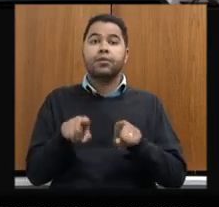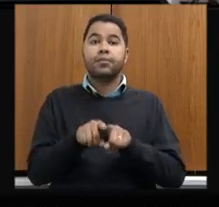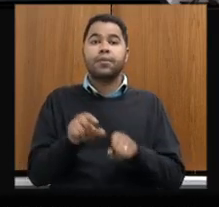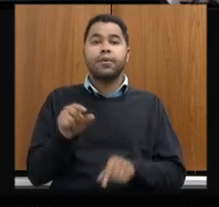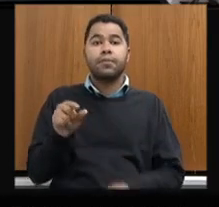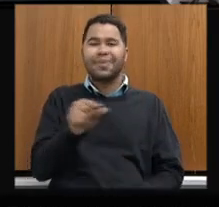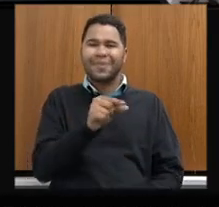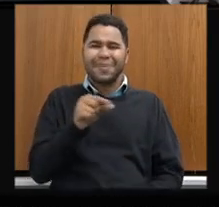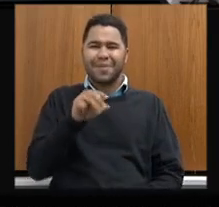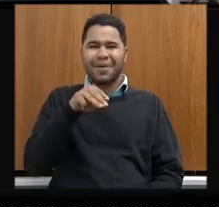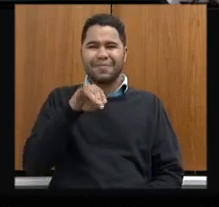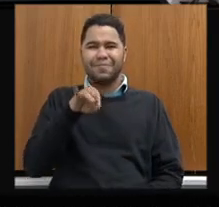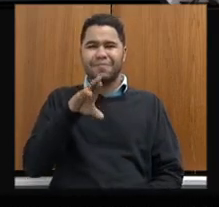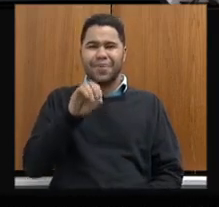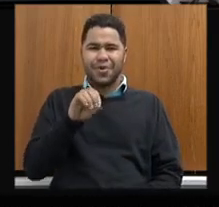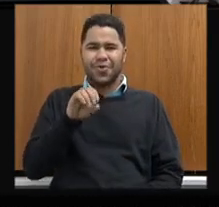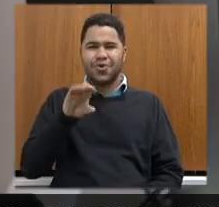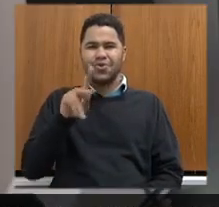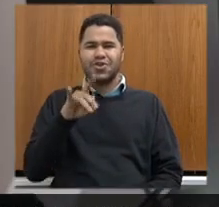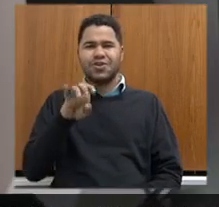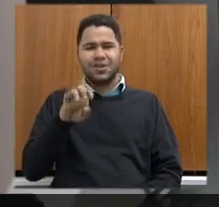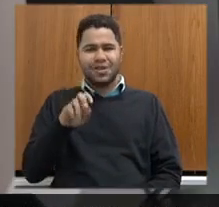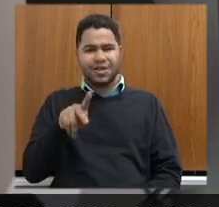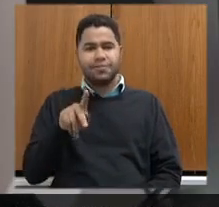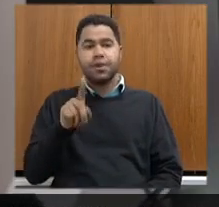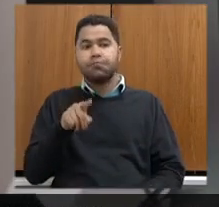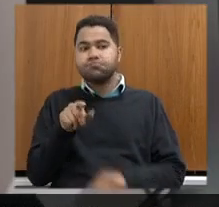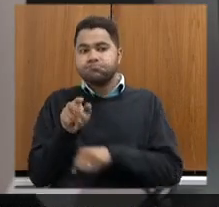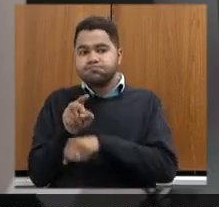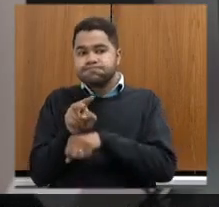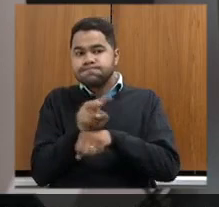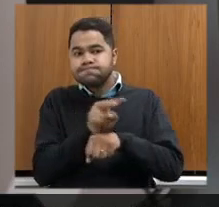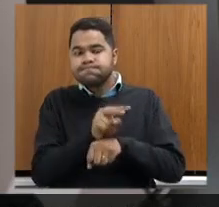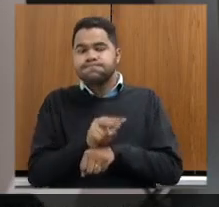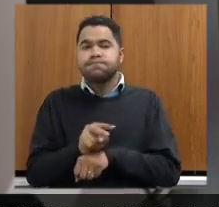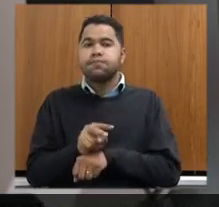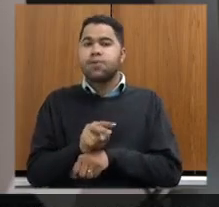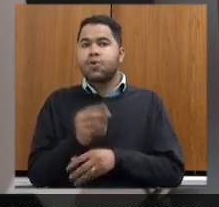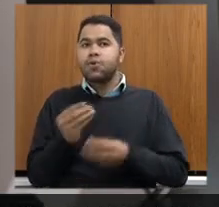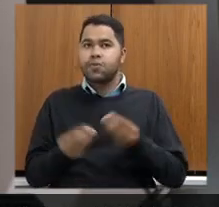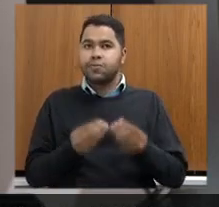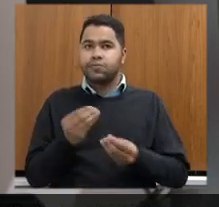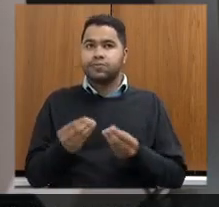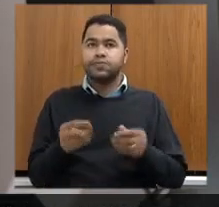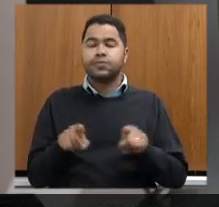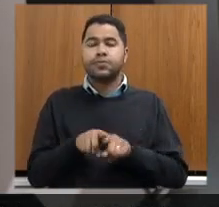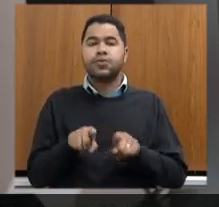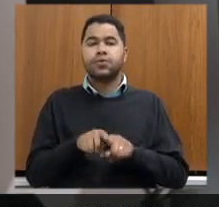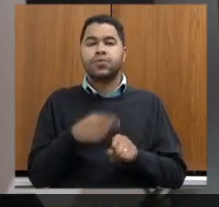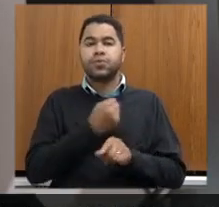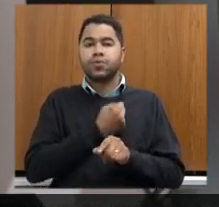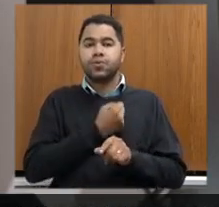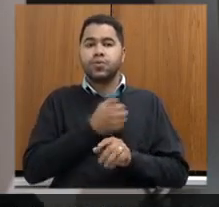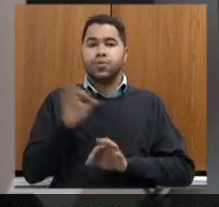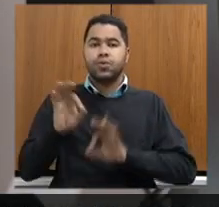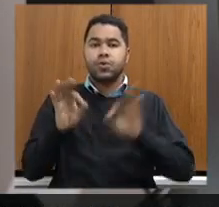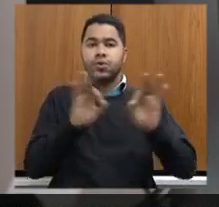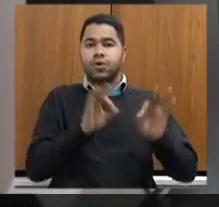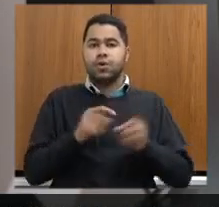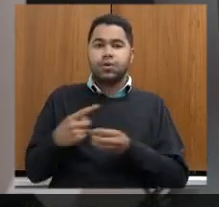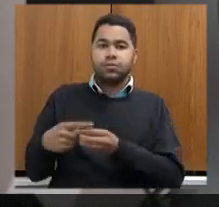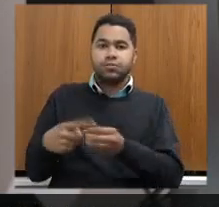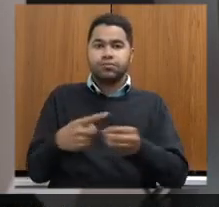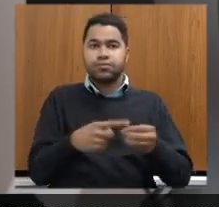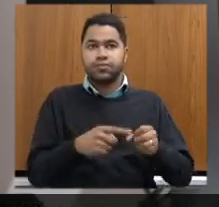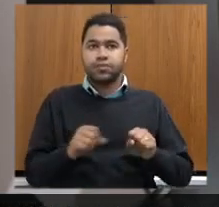distribuídos aos municípios para que a gente tenha o acompanhamento efetivo da microchipagem e número de organizações por município e número